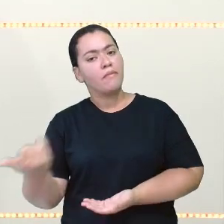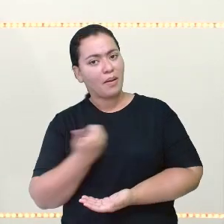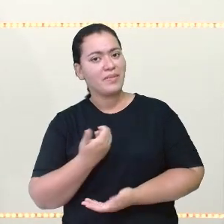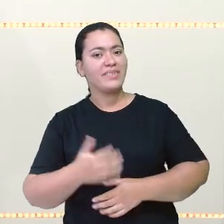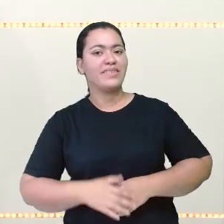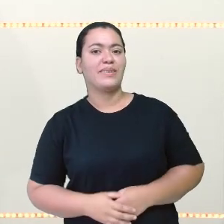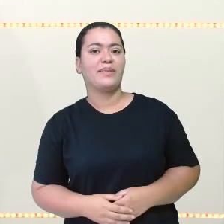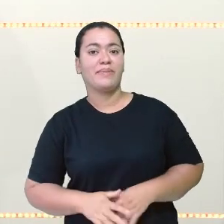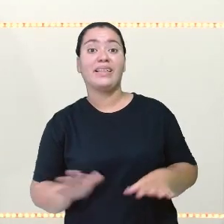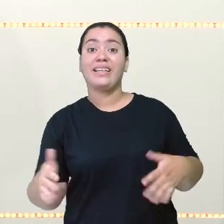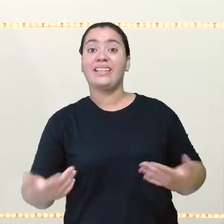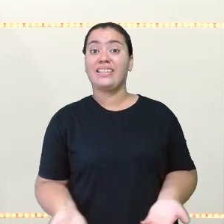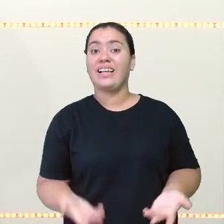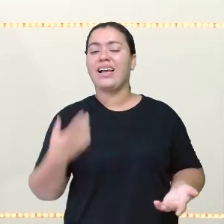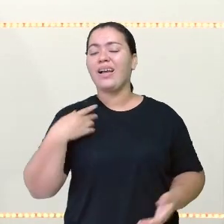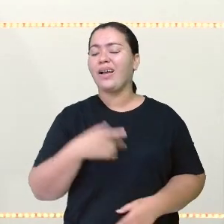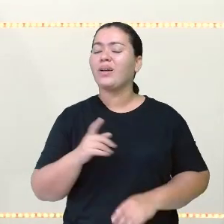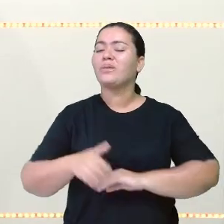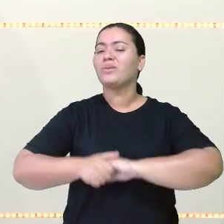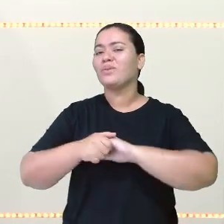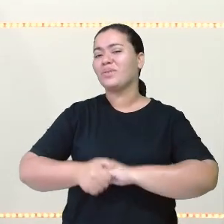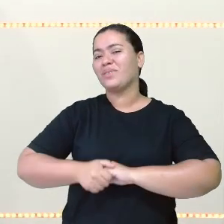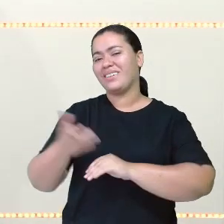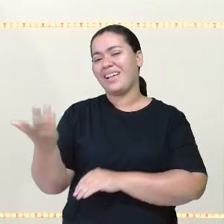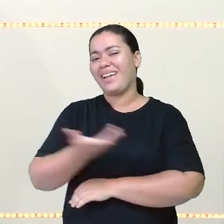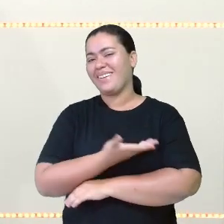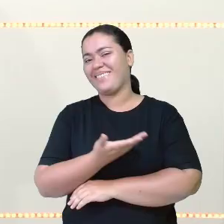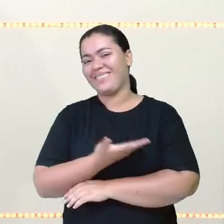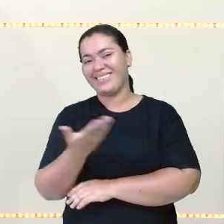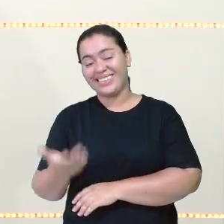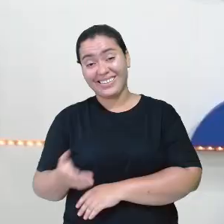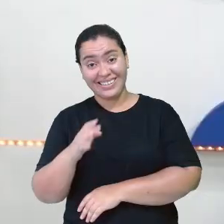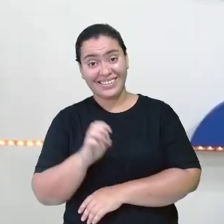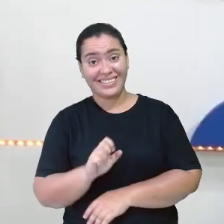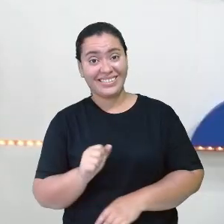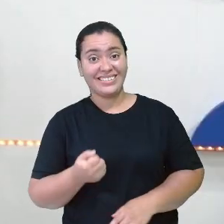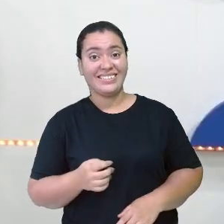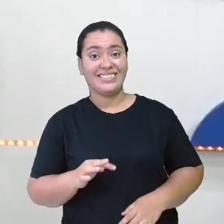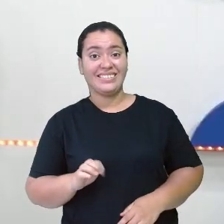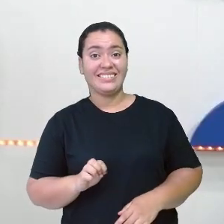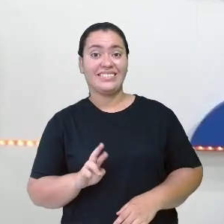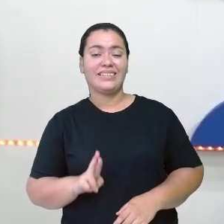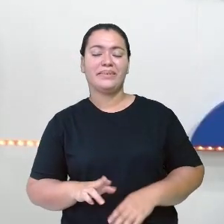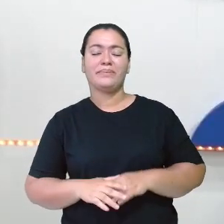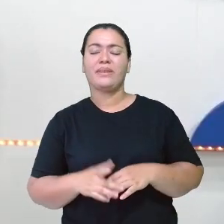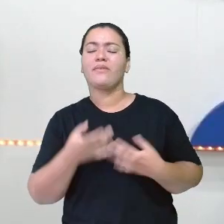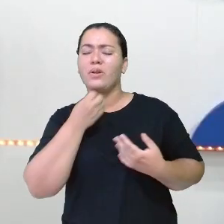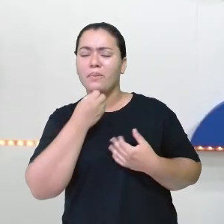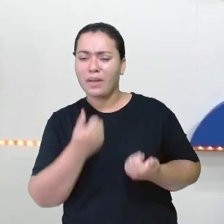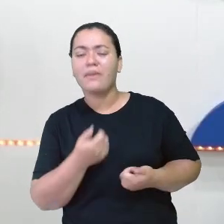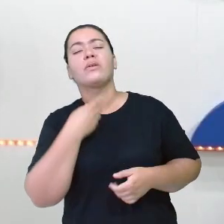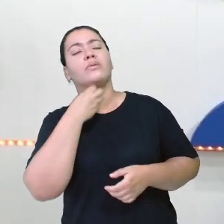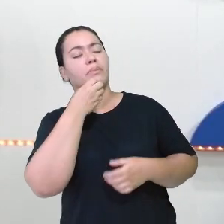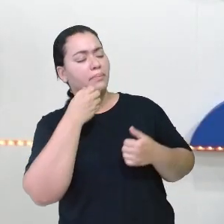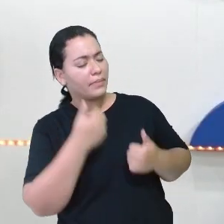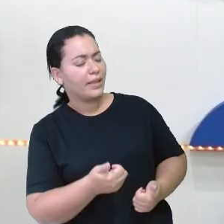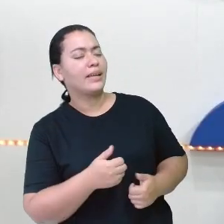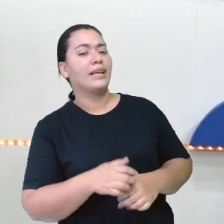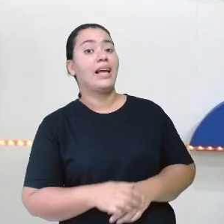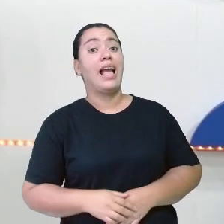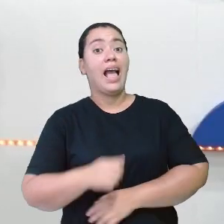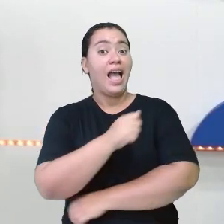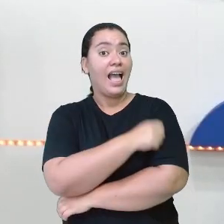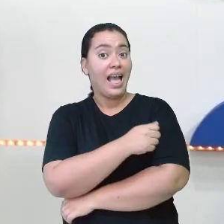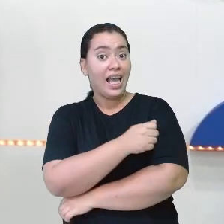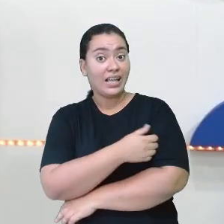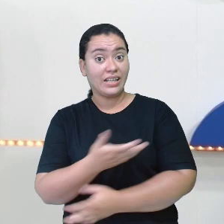Então, vamos agora cumprimentar aqui a nossa coleguinha Esté. Tudo bem, Esté? Tudo bem, professora Maurícia. Os estudantes que